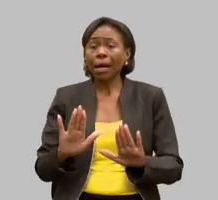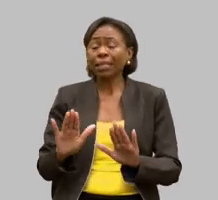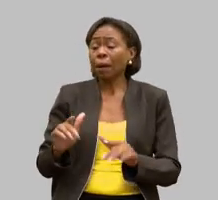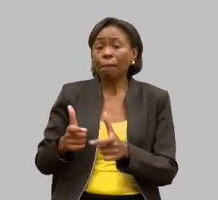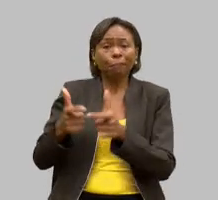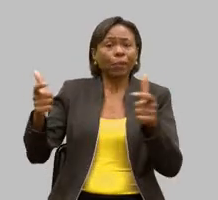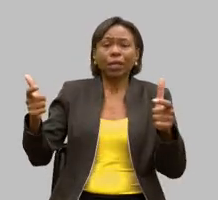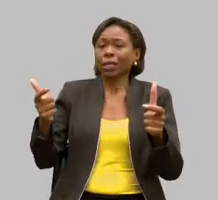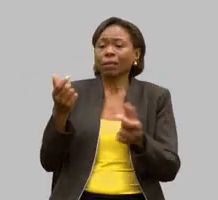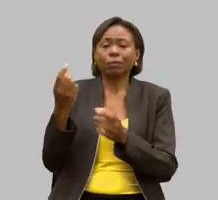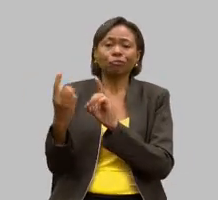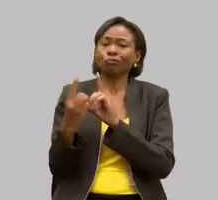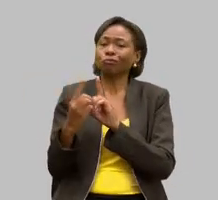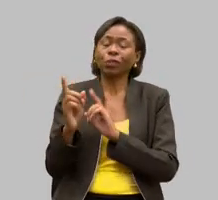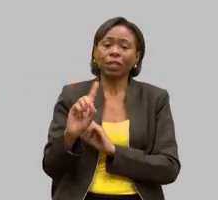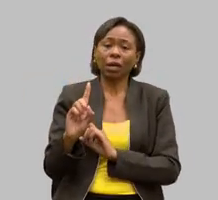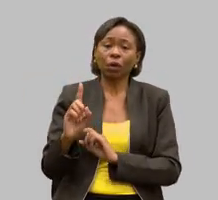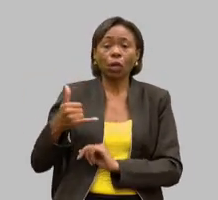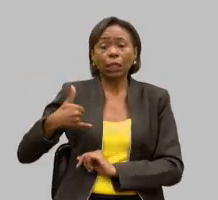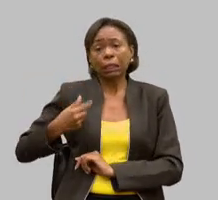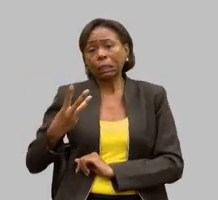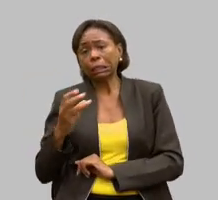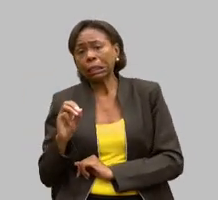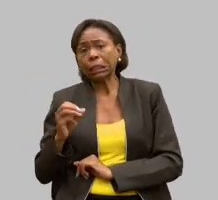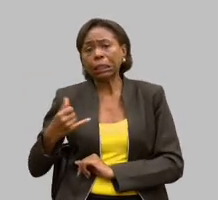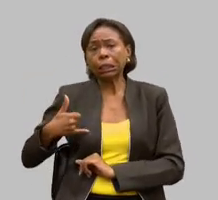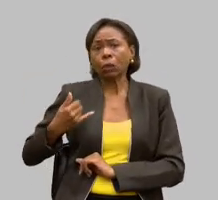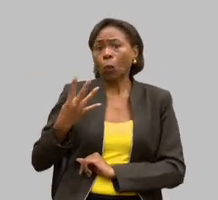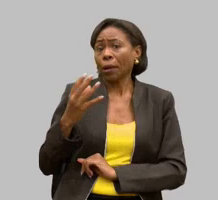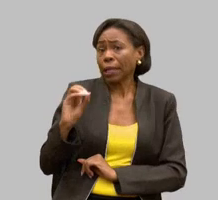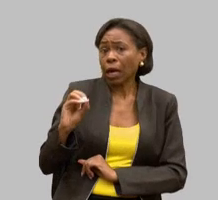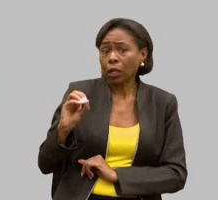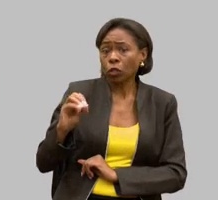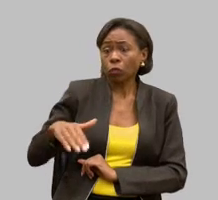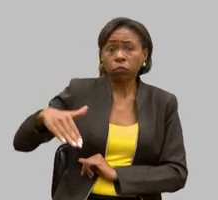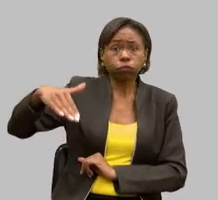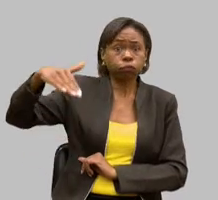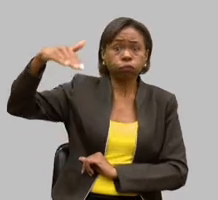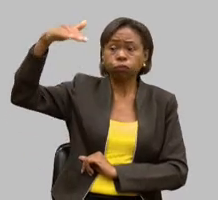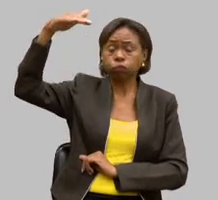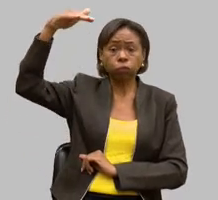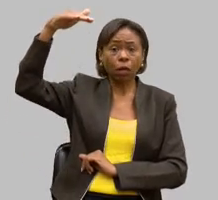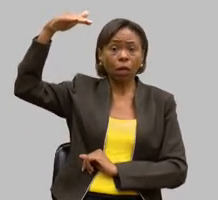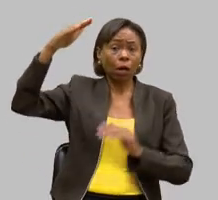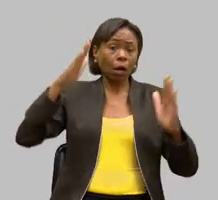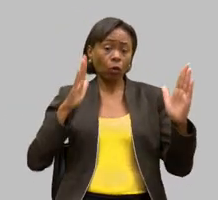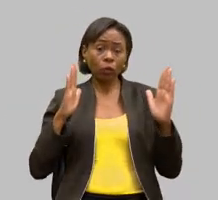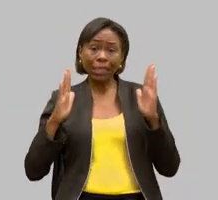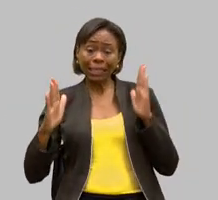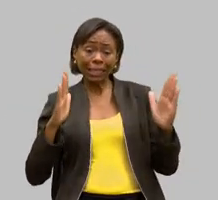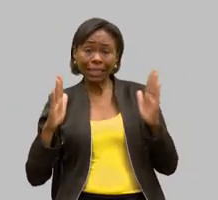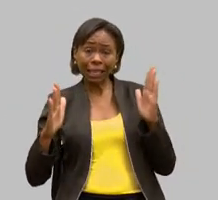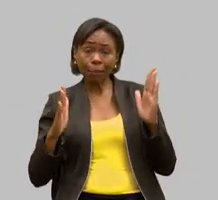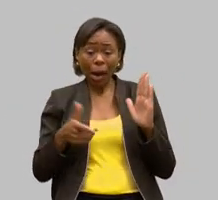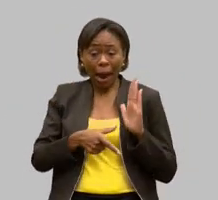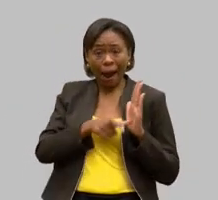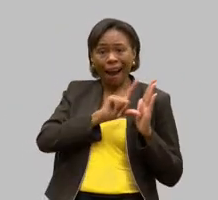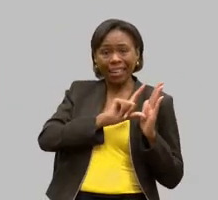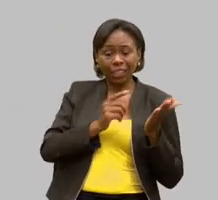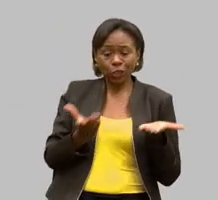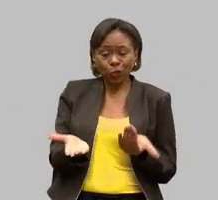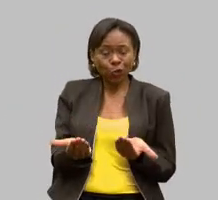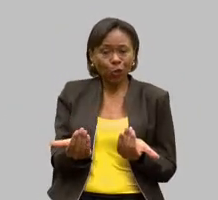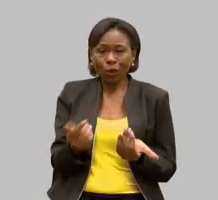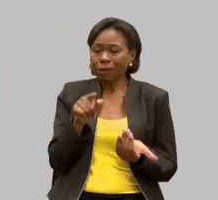os pais estão envelhecendo sem nenhum tipo de intervenção perdeu todas as janelas de oportunidade e a partir daí é muito difícil